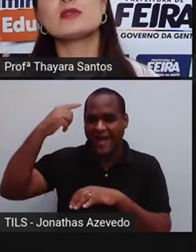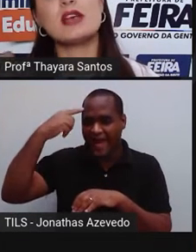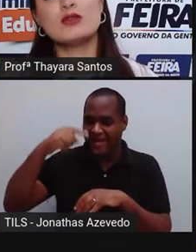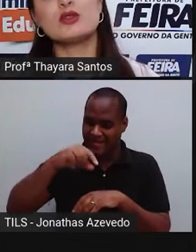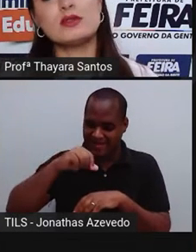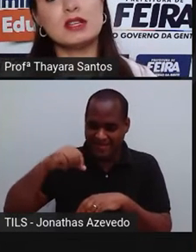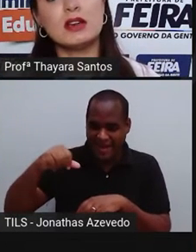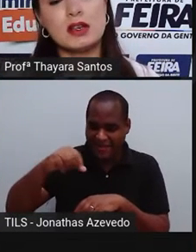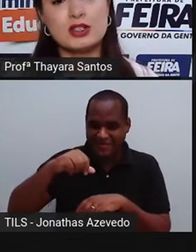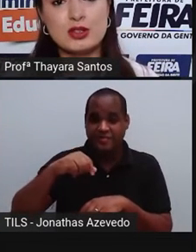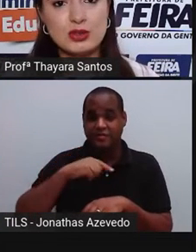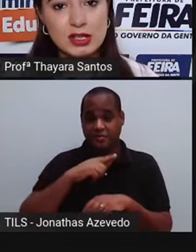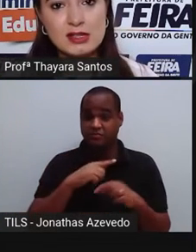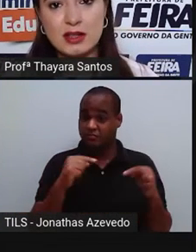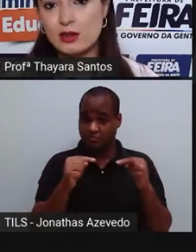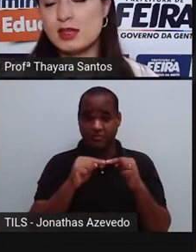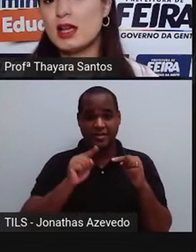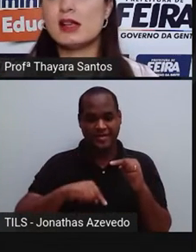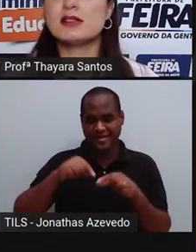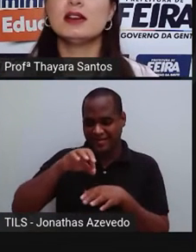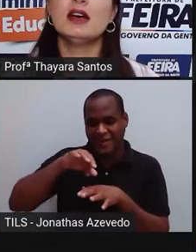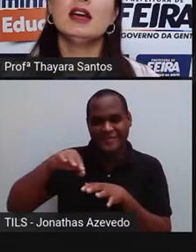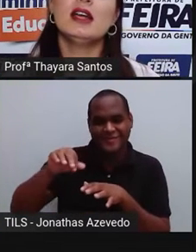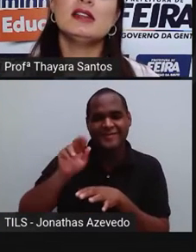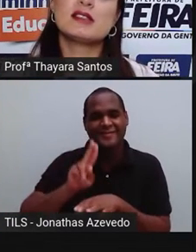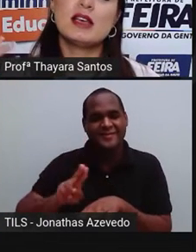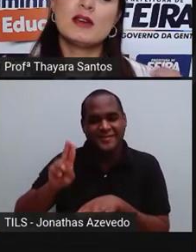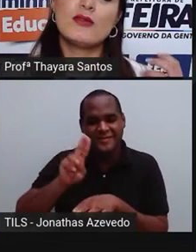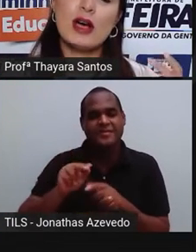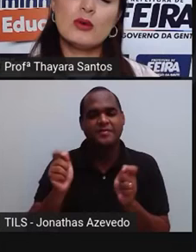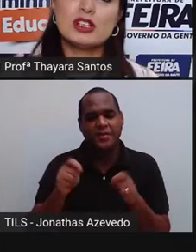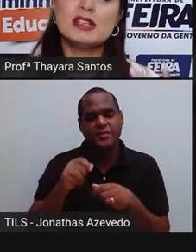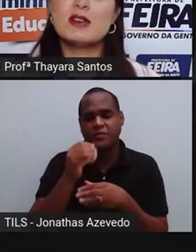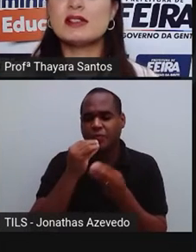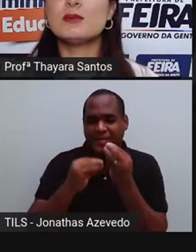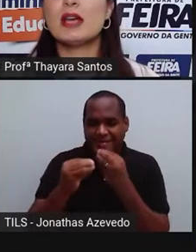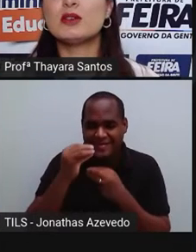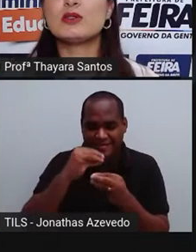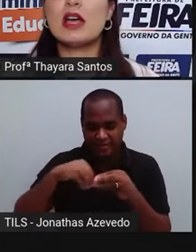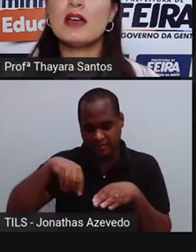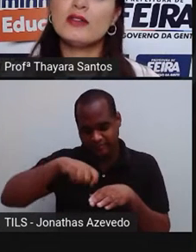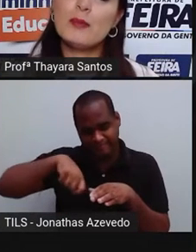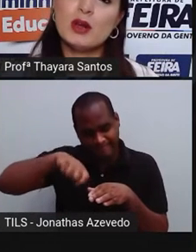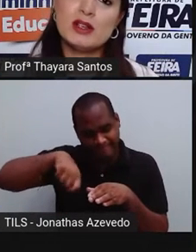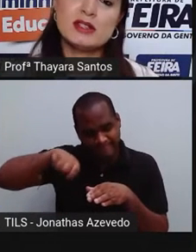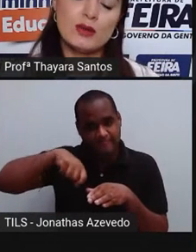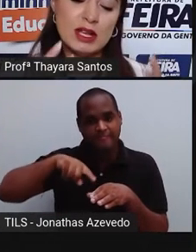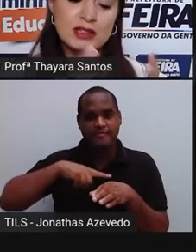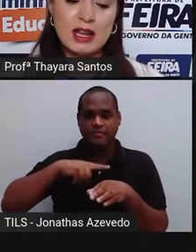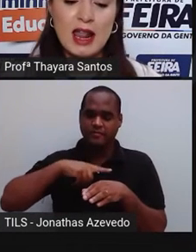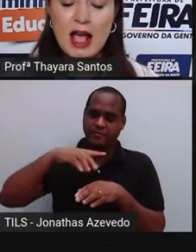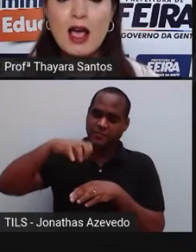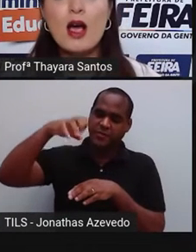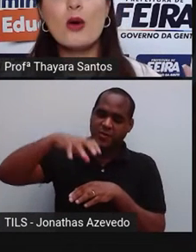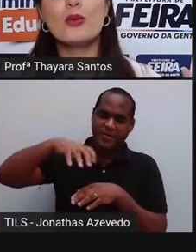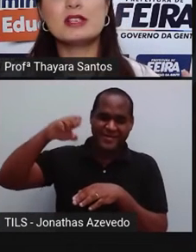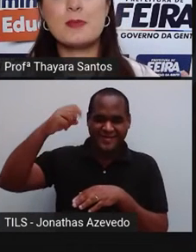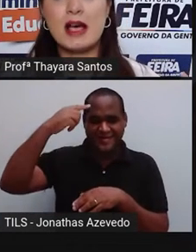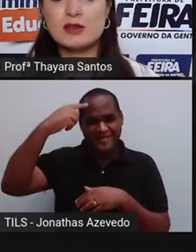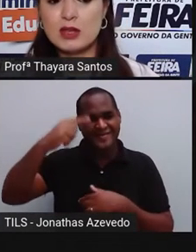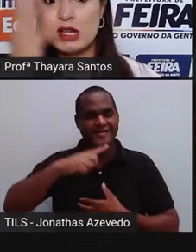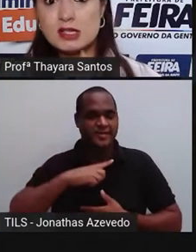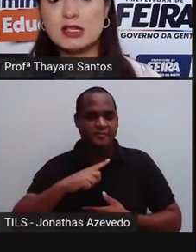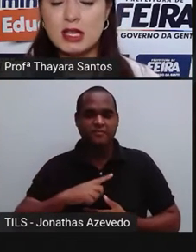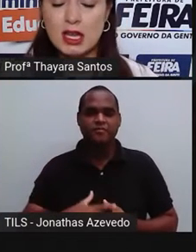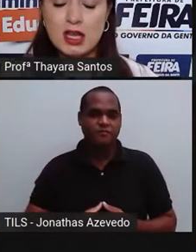fabricar o sal de cozinha que a gente utiliza na nossa casa. Eles utilizam esse método da evaporação. Tem lá um